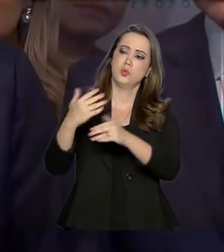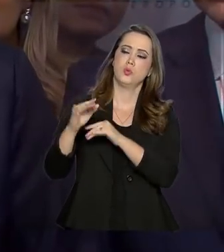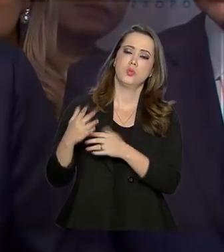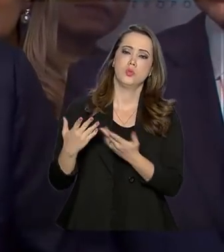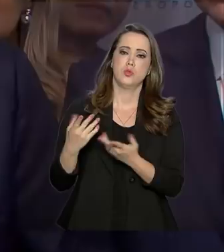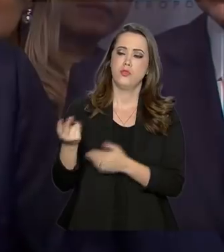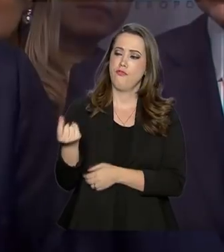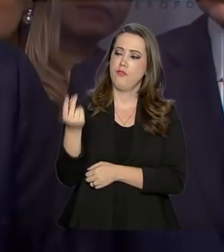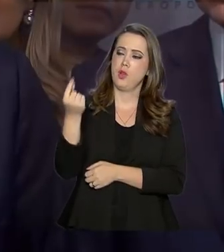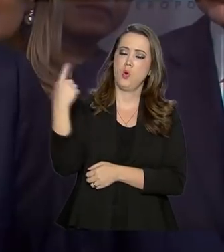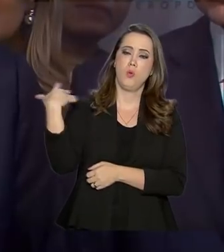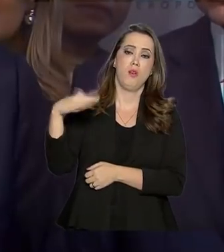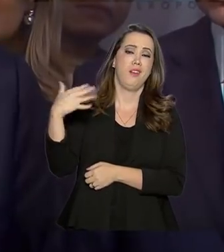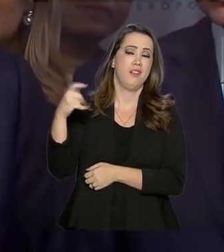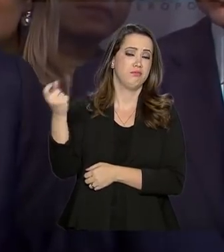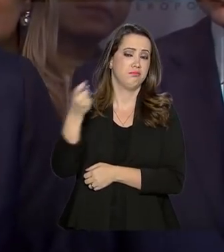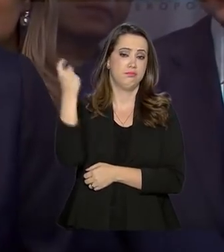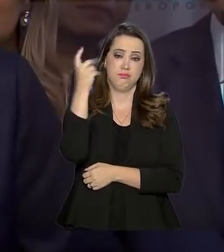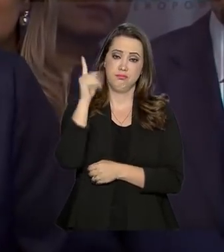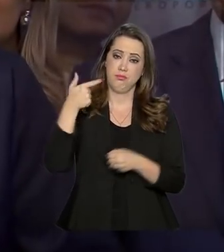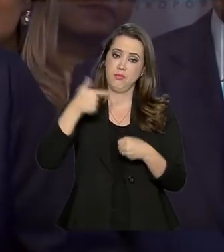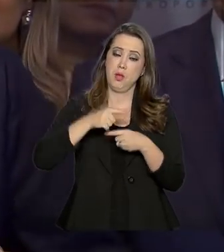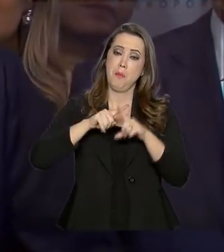preços altos de combustível.